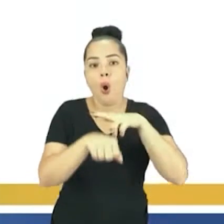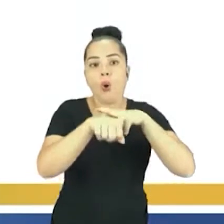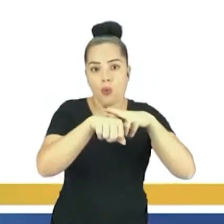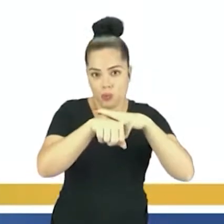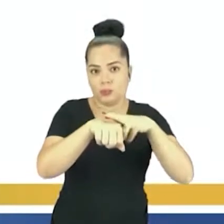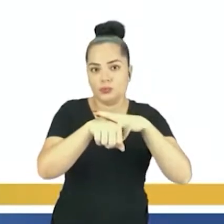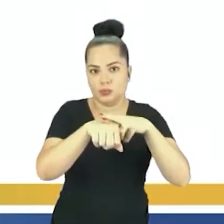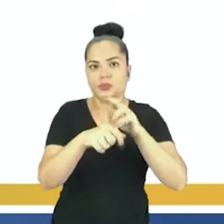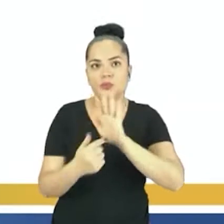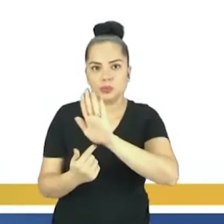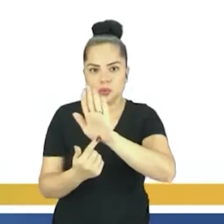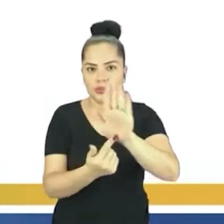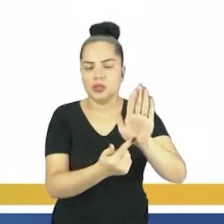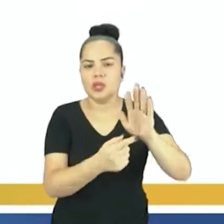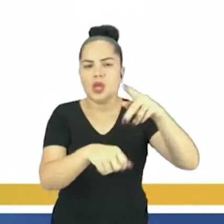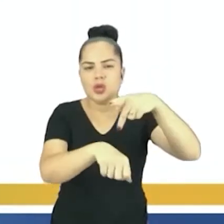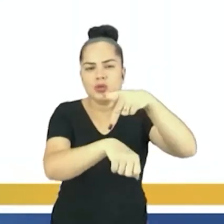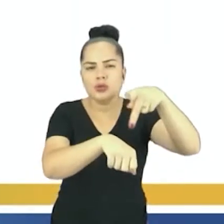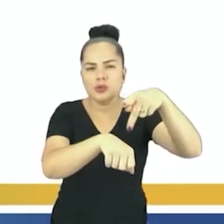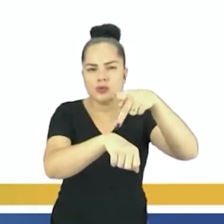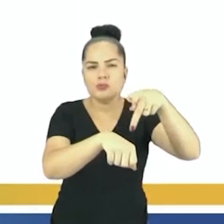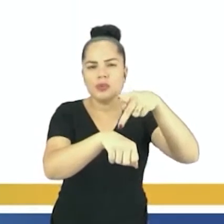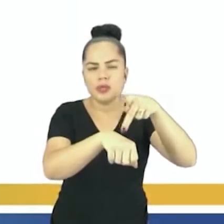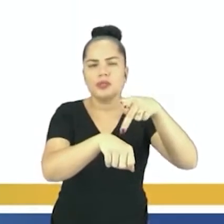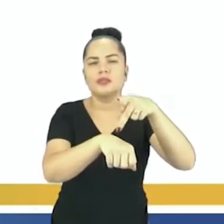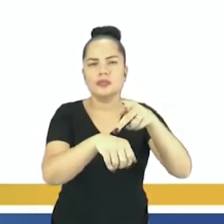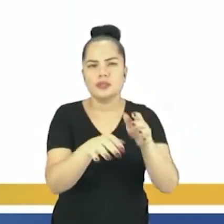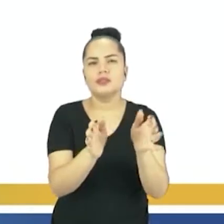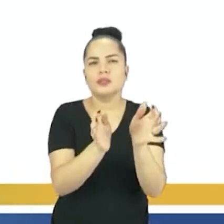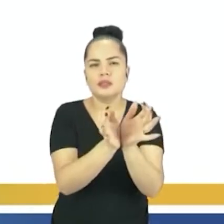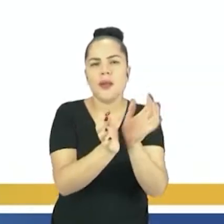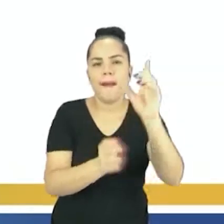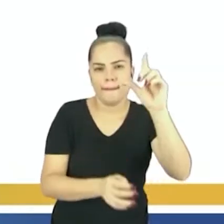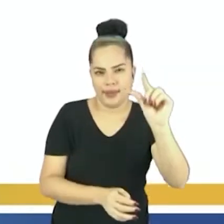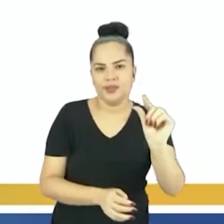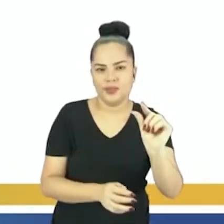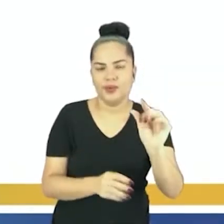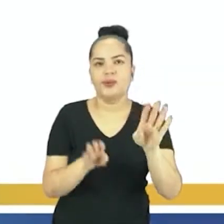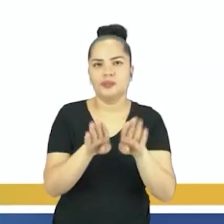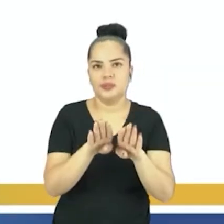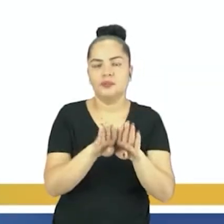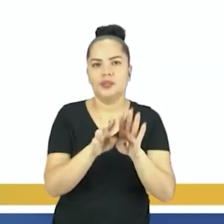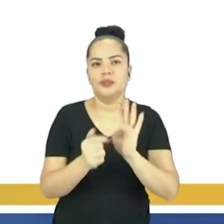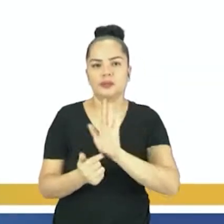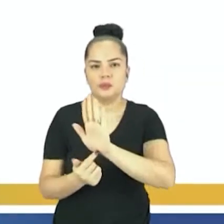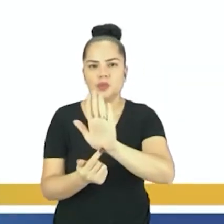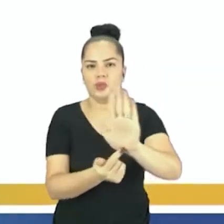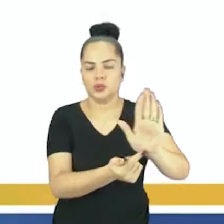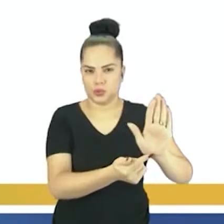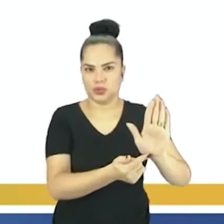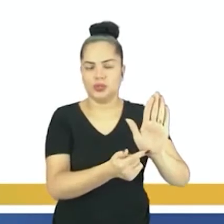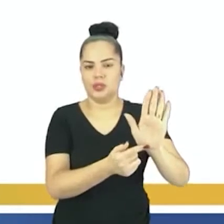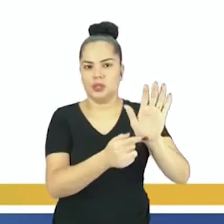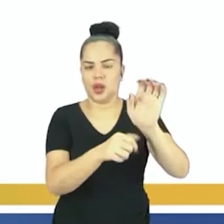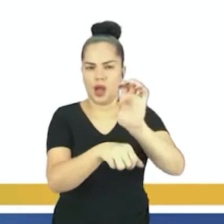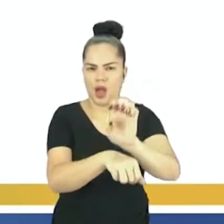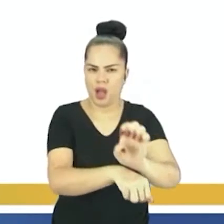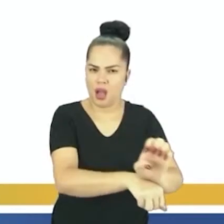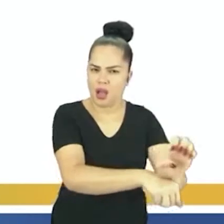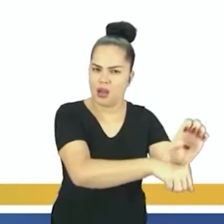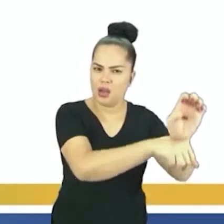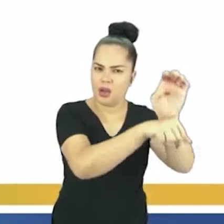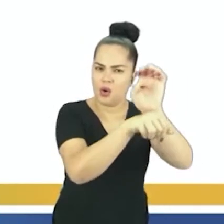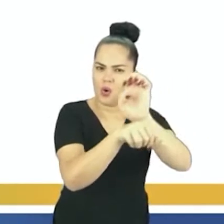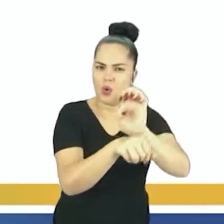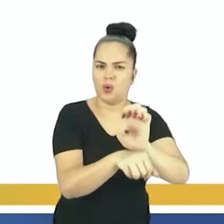países satélites socialistas que estão ali, a Europa Oriental, a parte ali